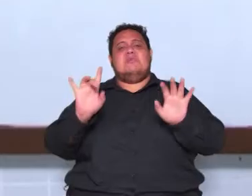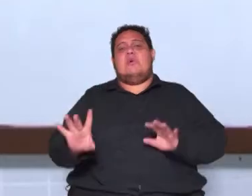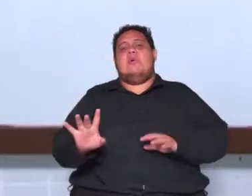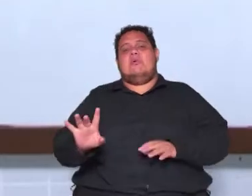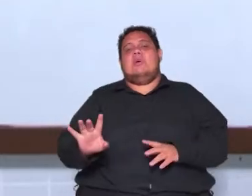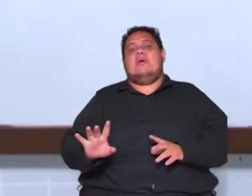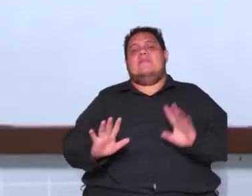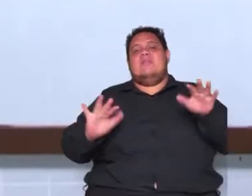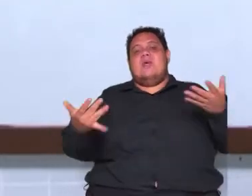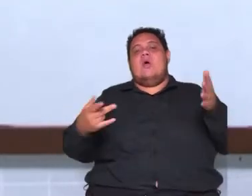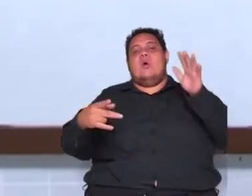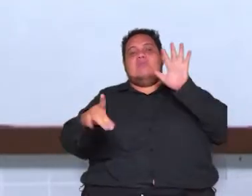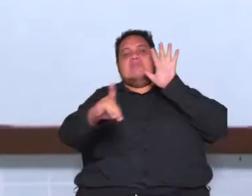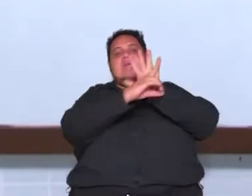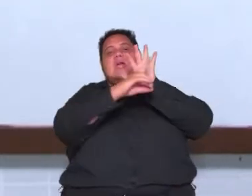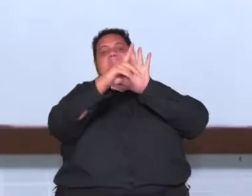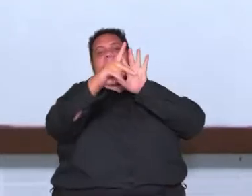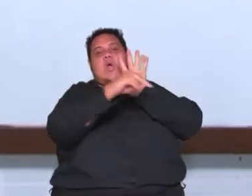direito a propriedade